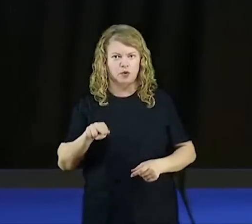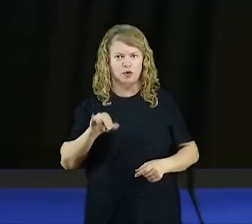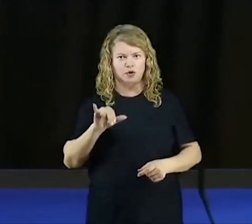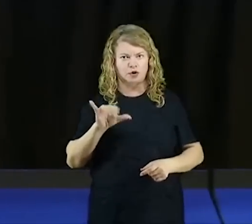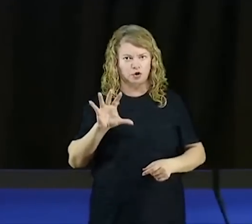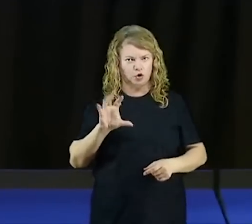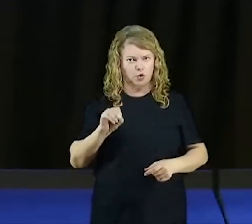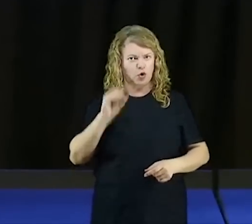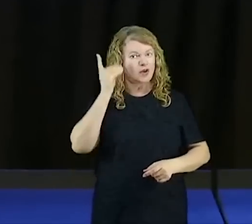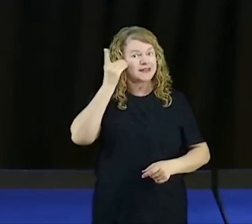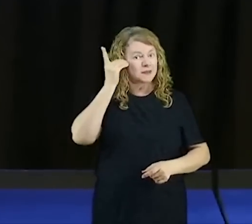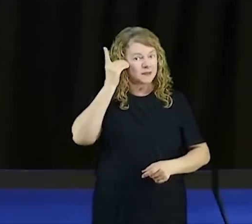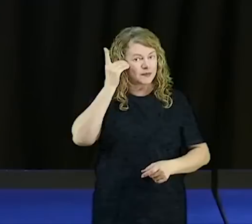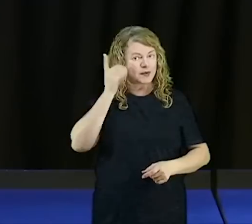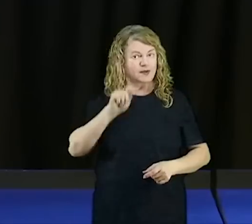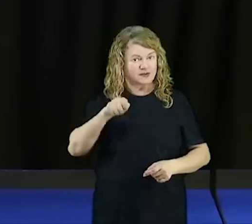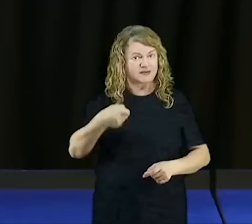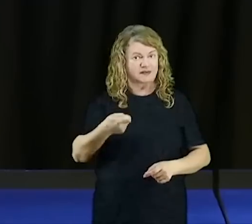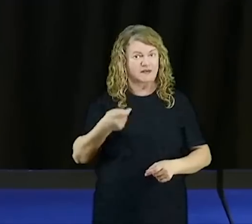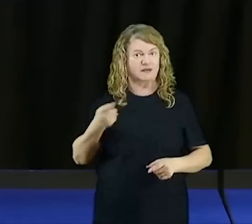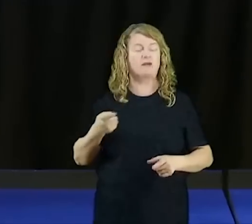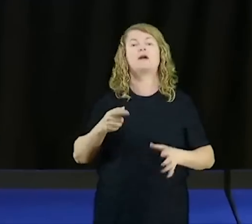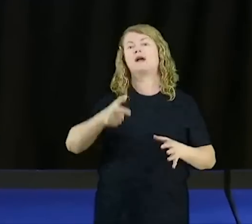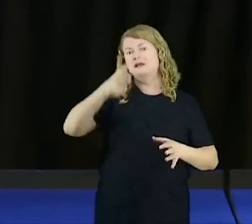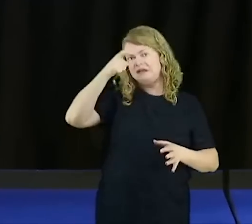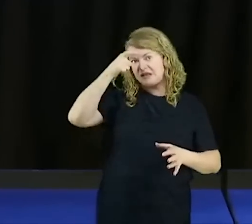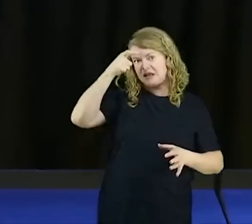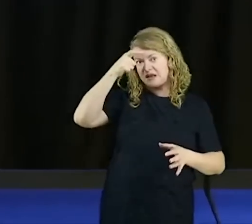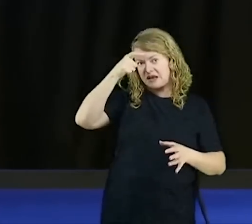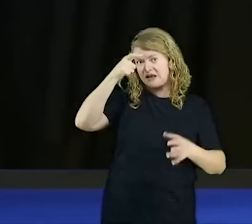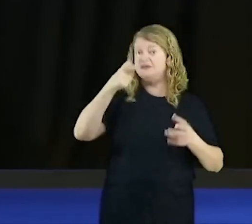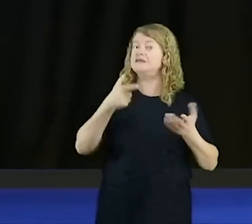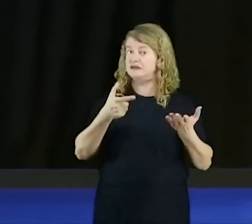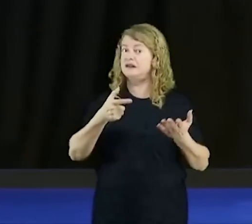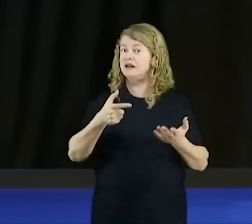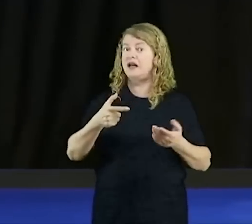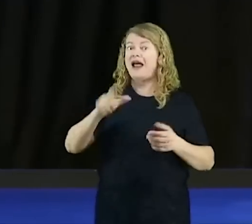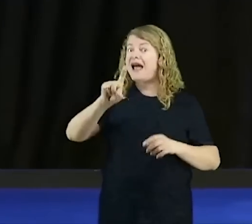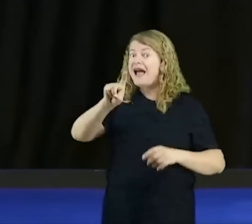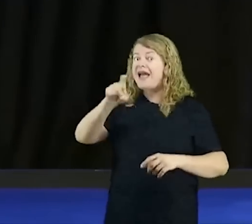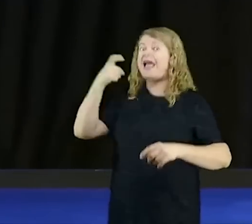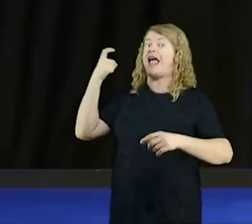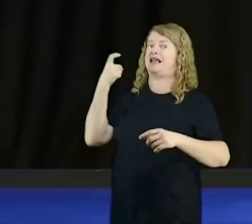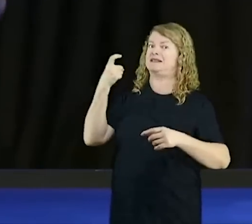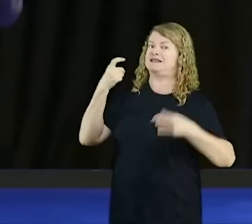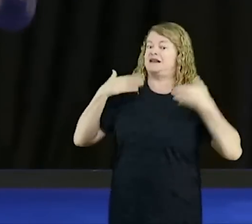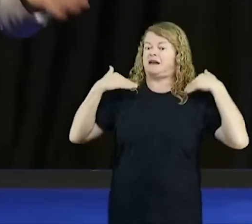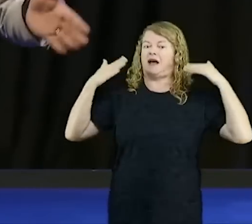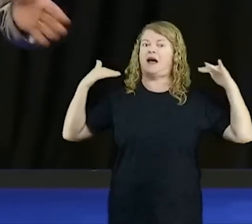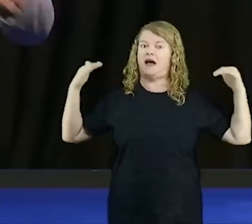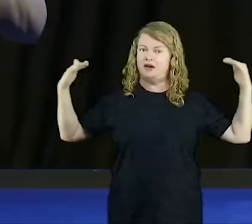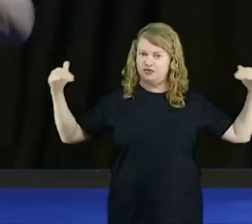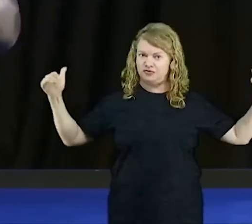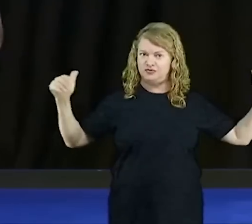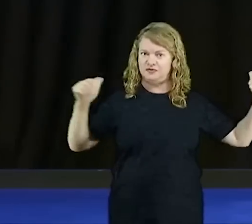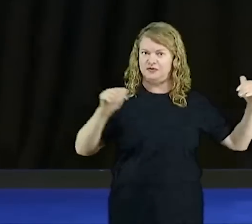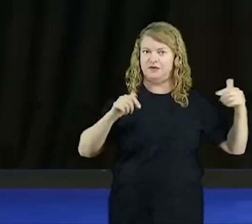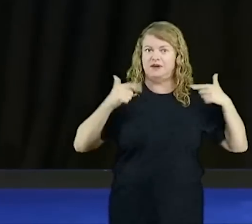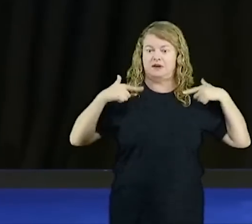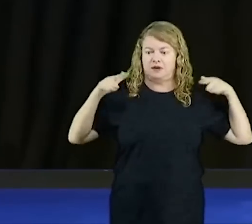gente, era um anjo chamado Lúcifer. Foi criado por Deus. Então, junto com Miguel,